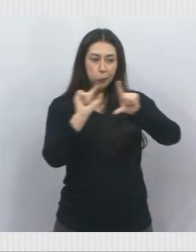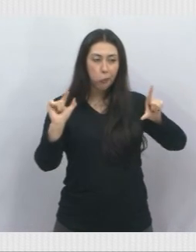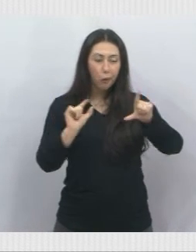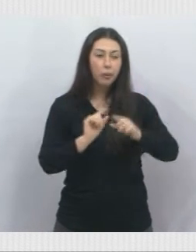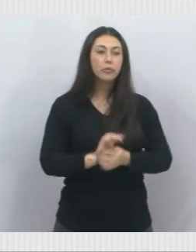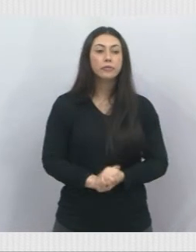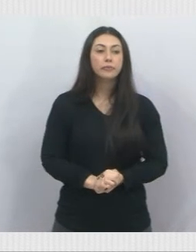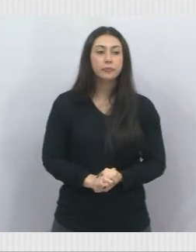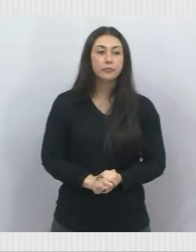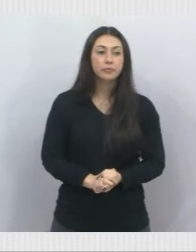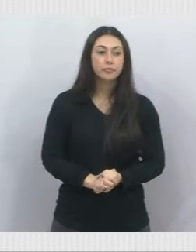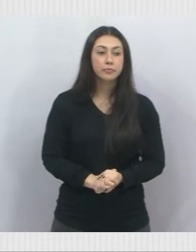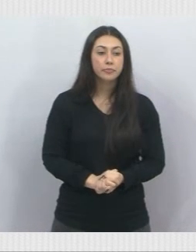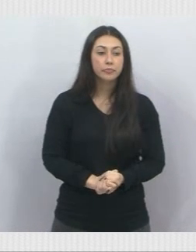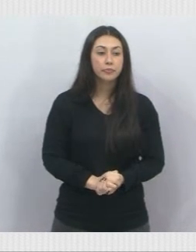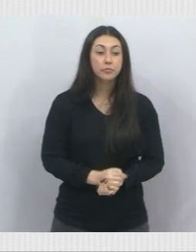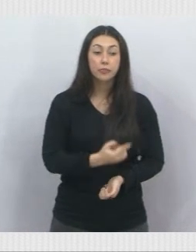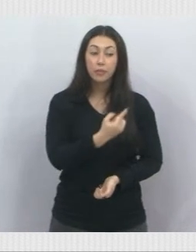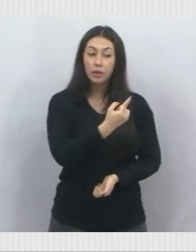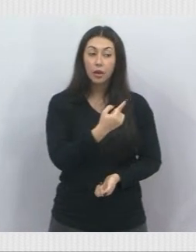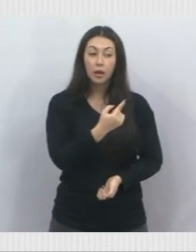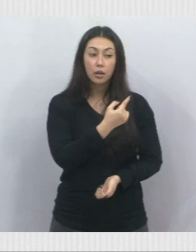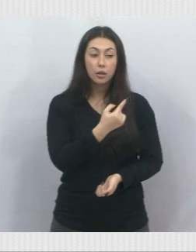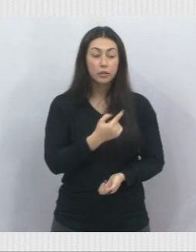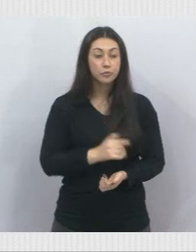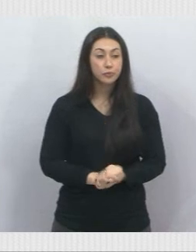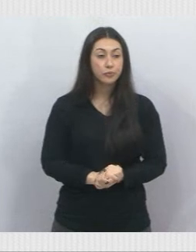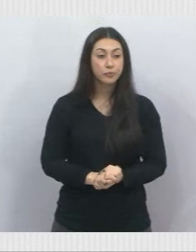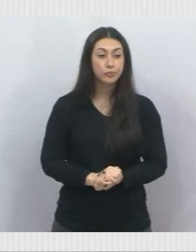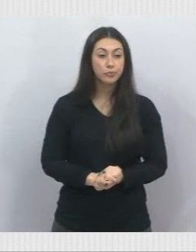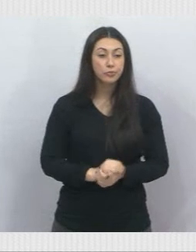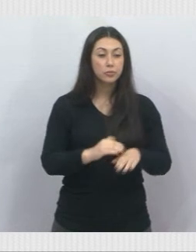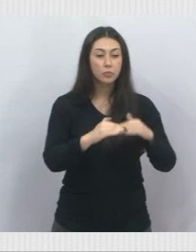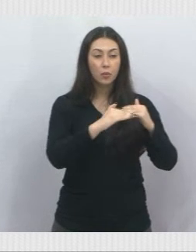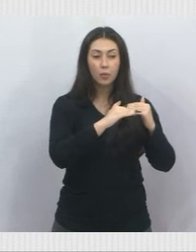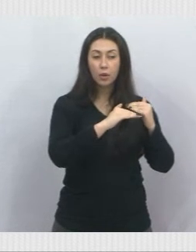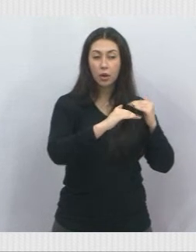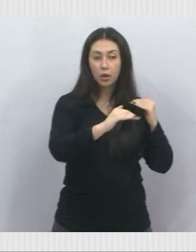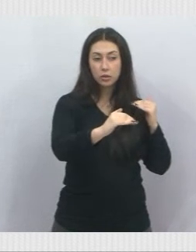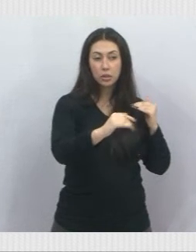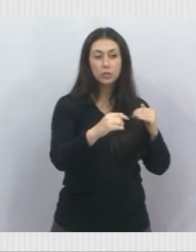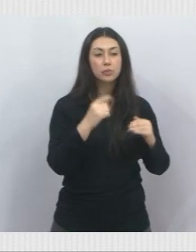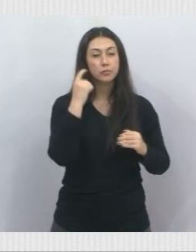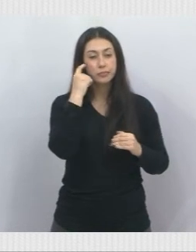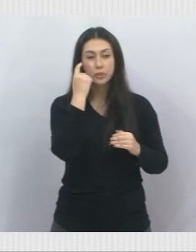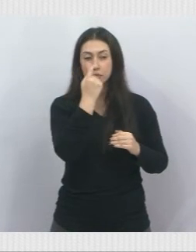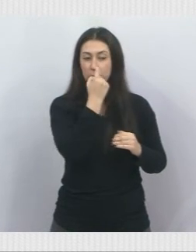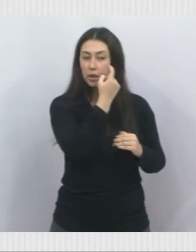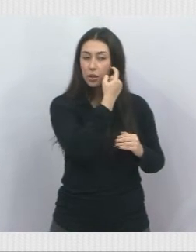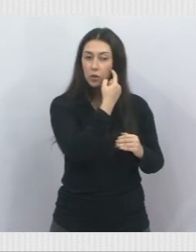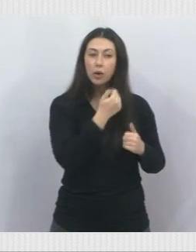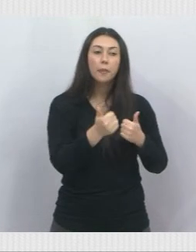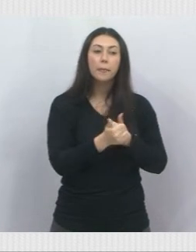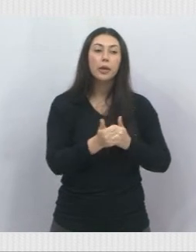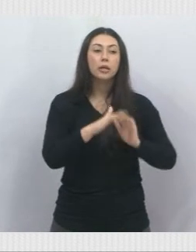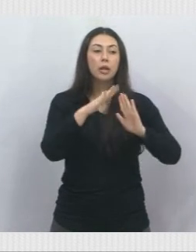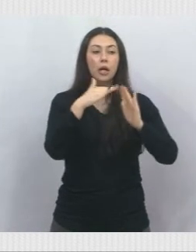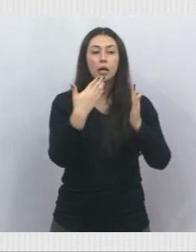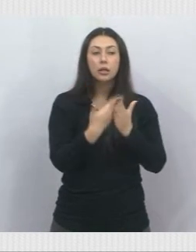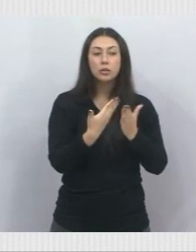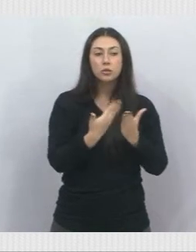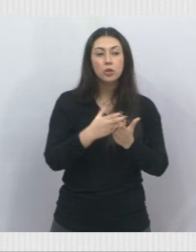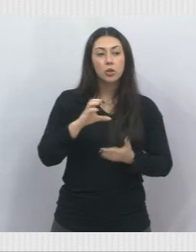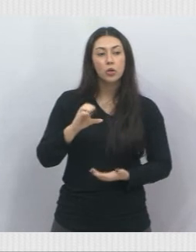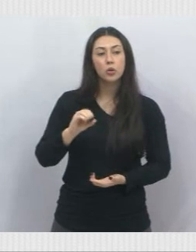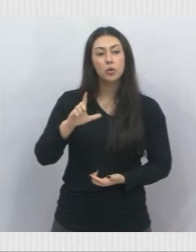Próximo. Isso aí é uma calçada lá também no Meia Lua, que fica na Escola Olívia. Então, a gente está mandando lá